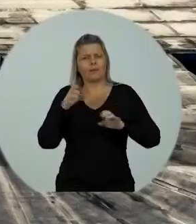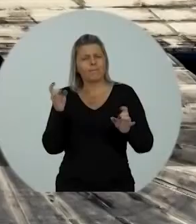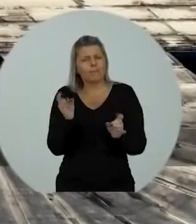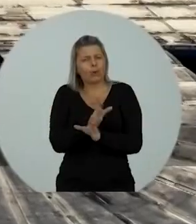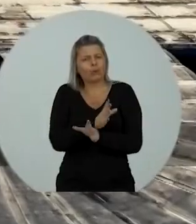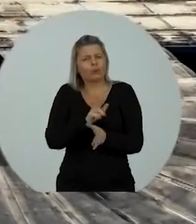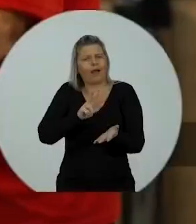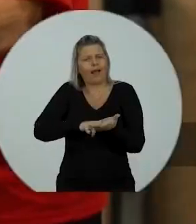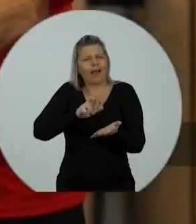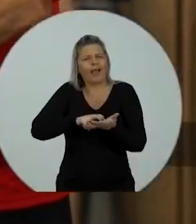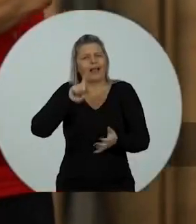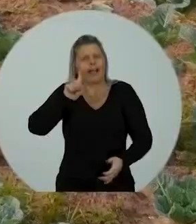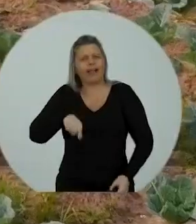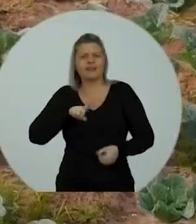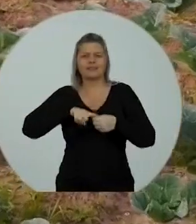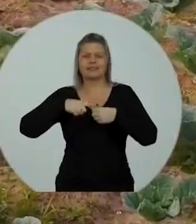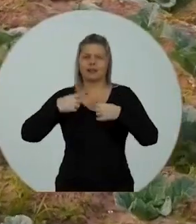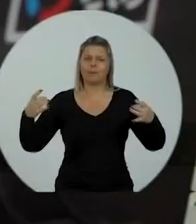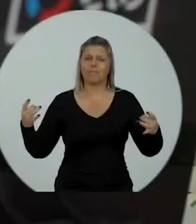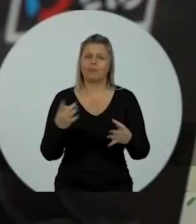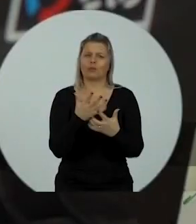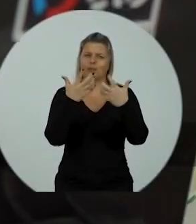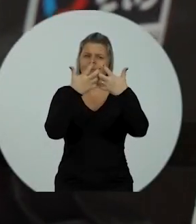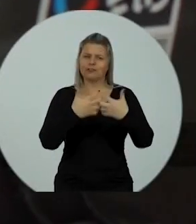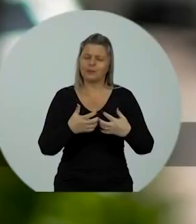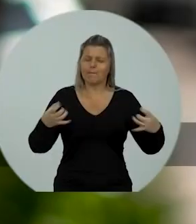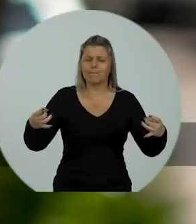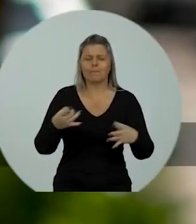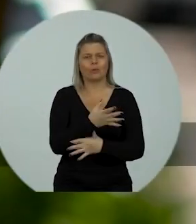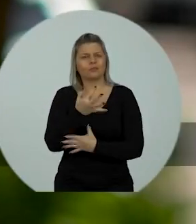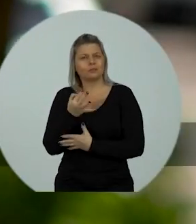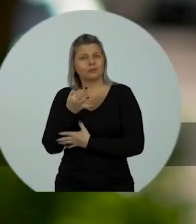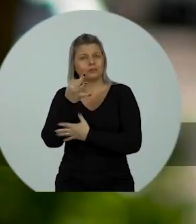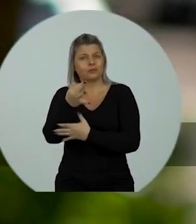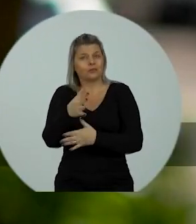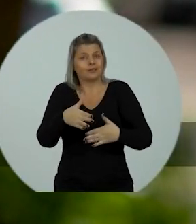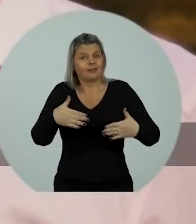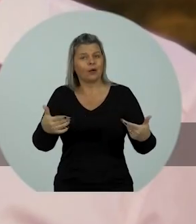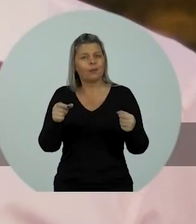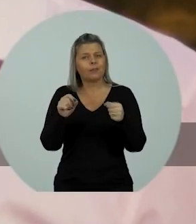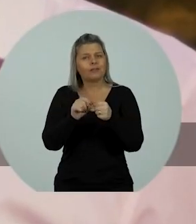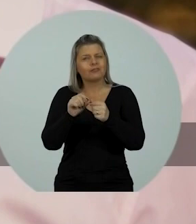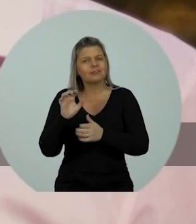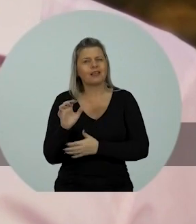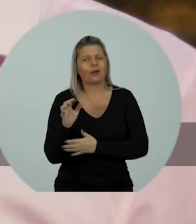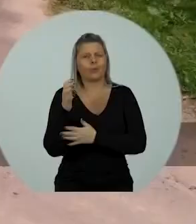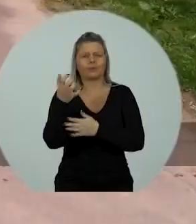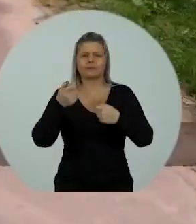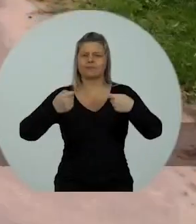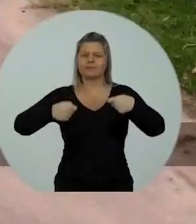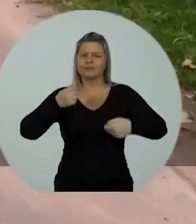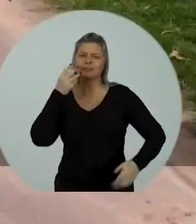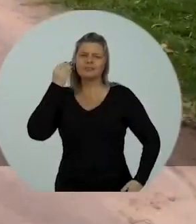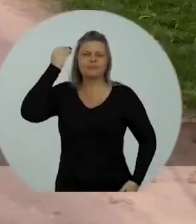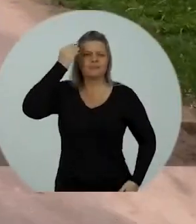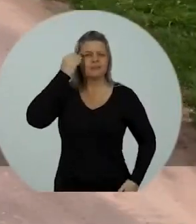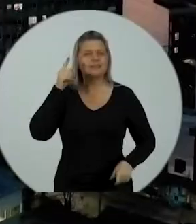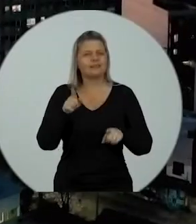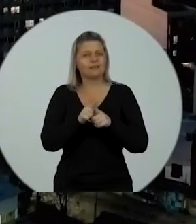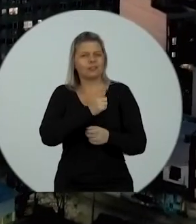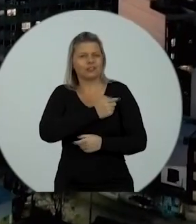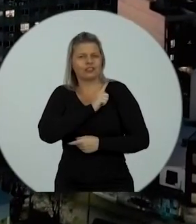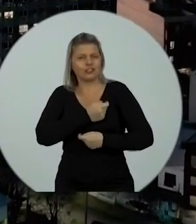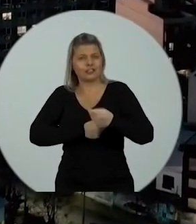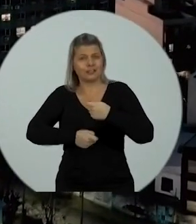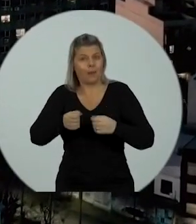empreender. Porto Alegre é nossa cidade pronta para funcionar, pronta para o futuro. E para fazer acontecer, é preciso